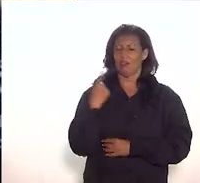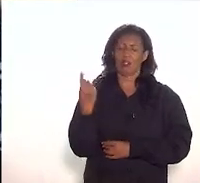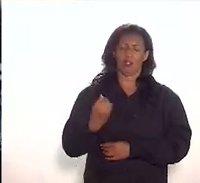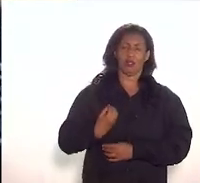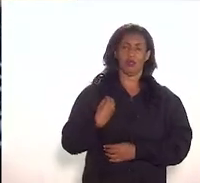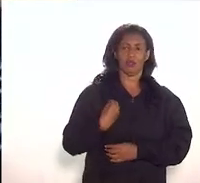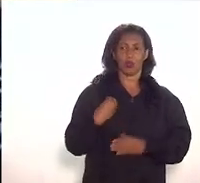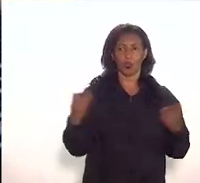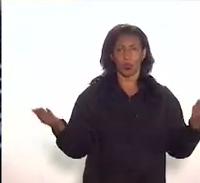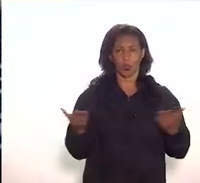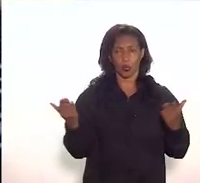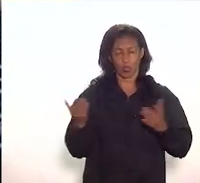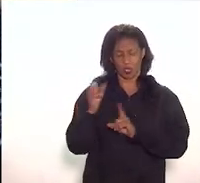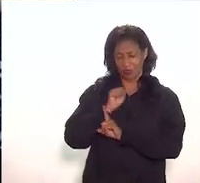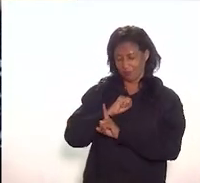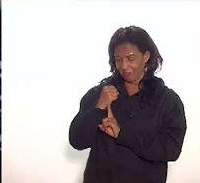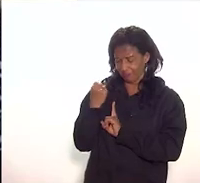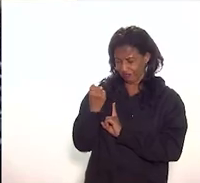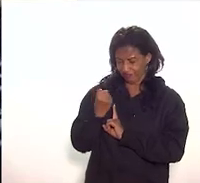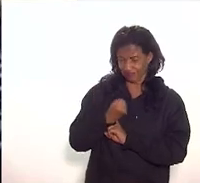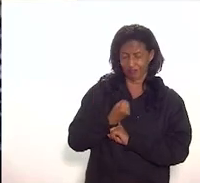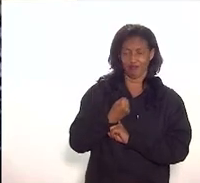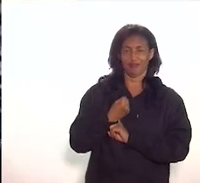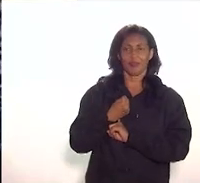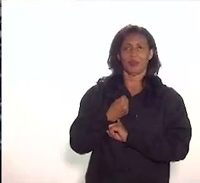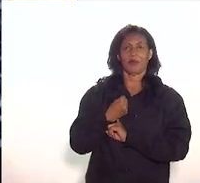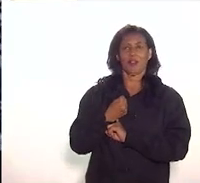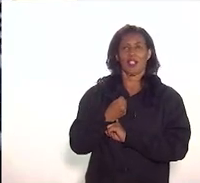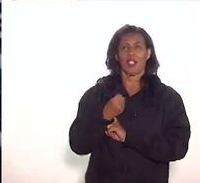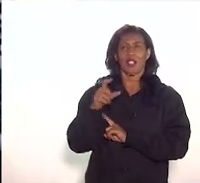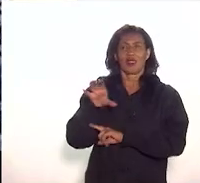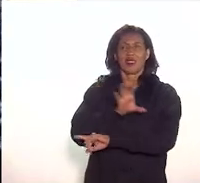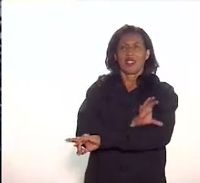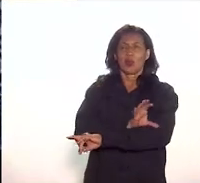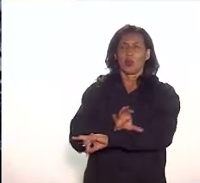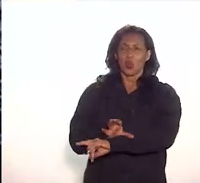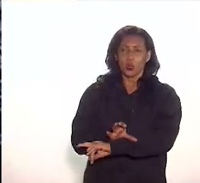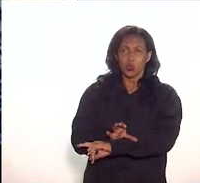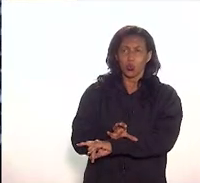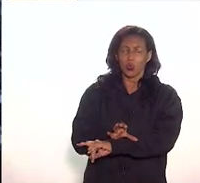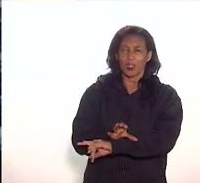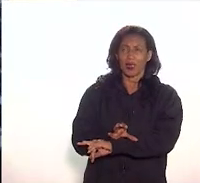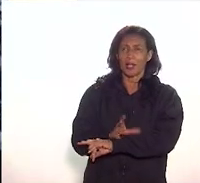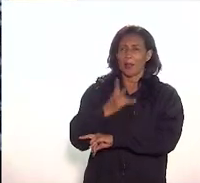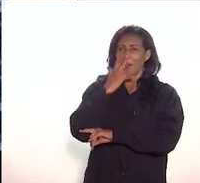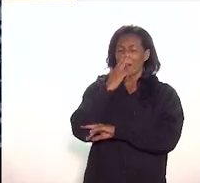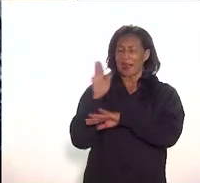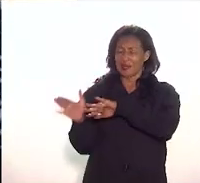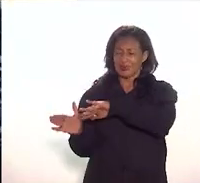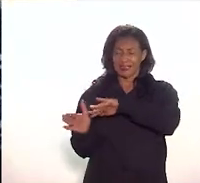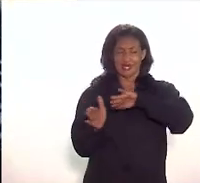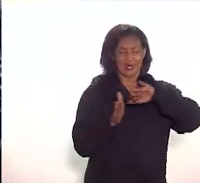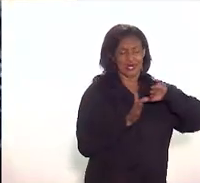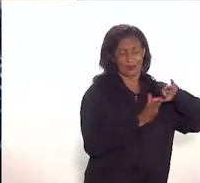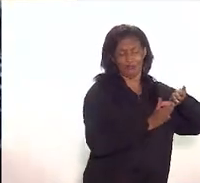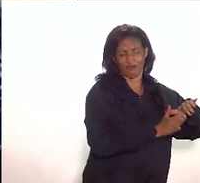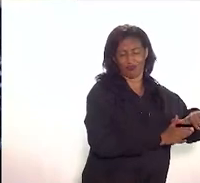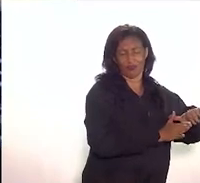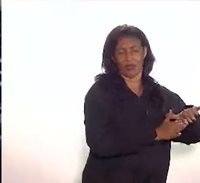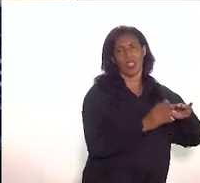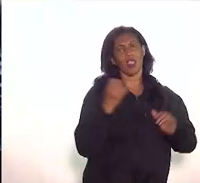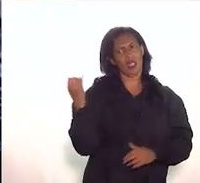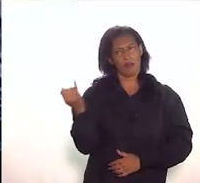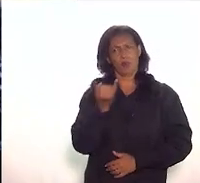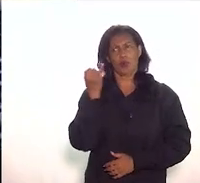na nossa sociedade o momento em que a cultura sim é colocada de lado é fundamental